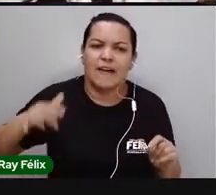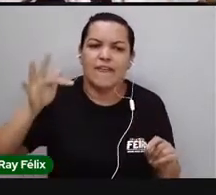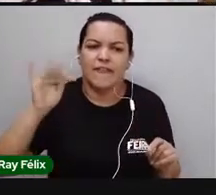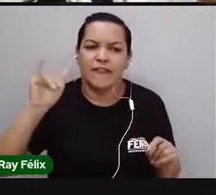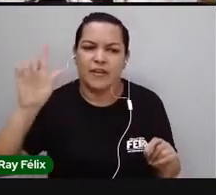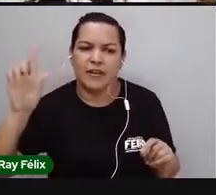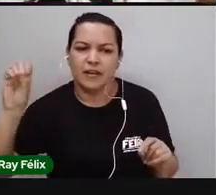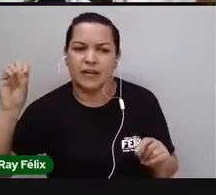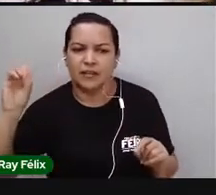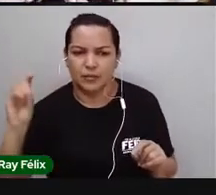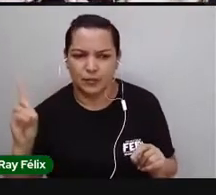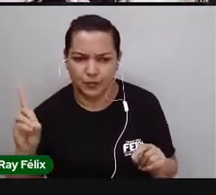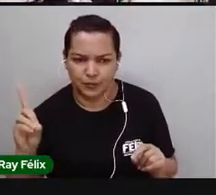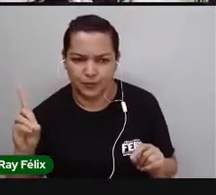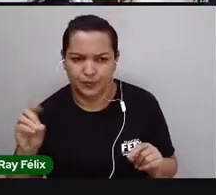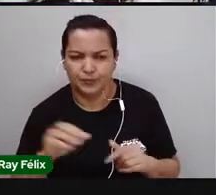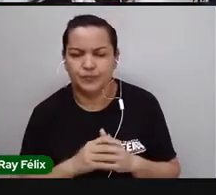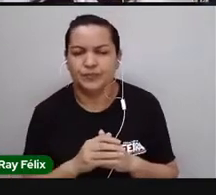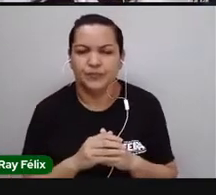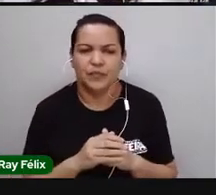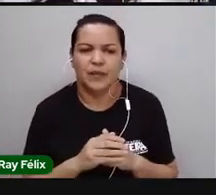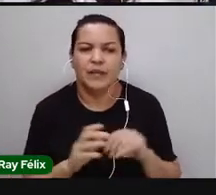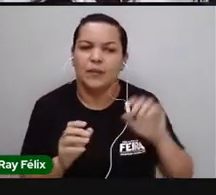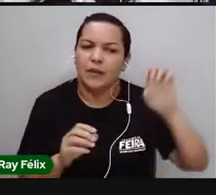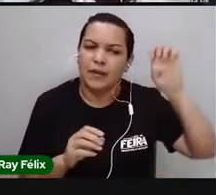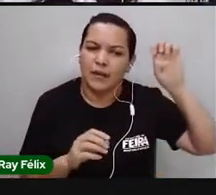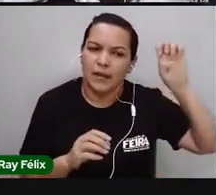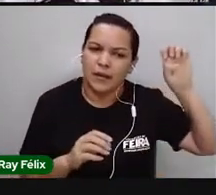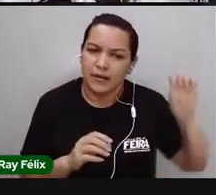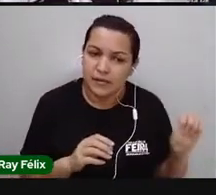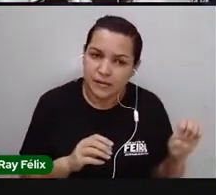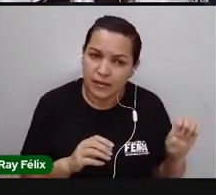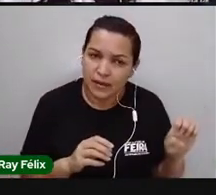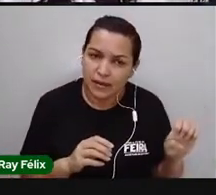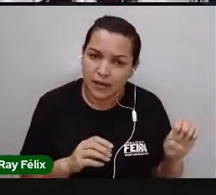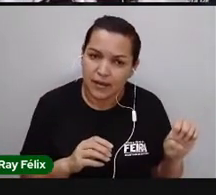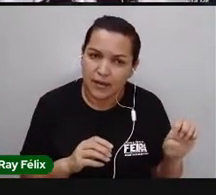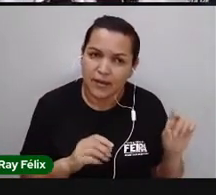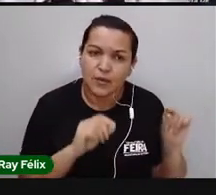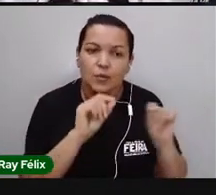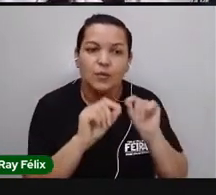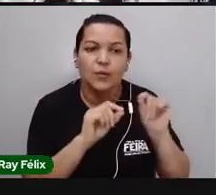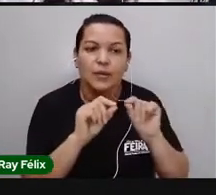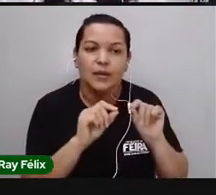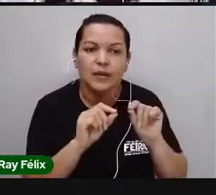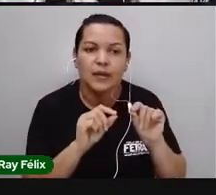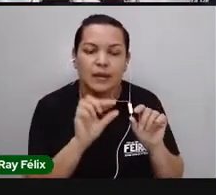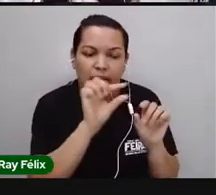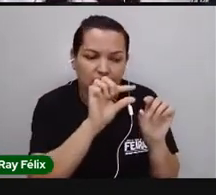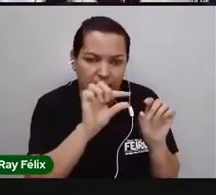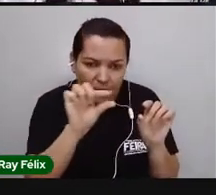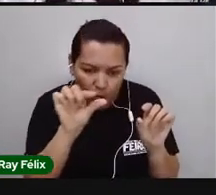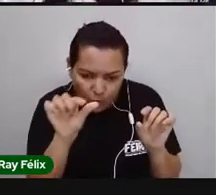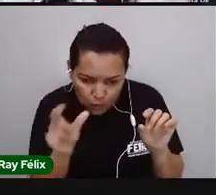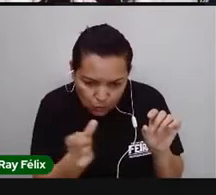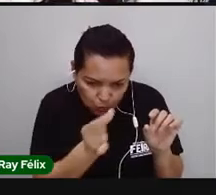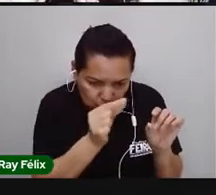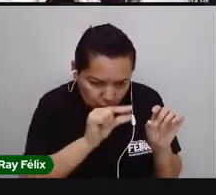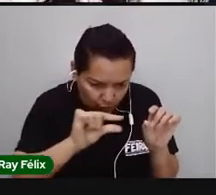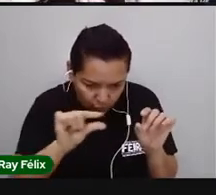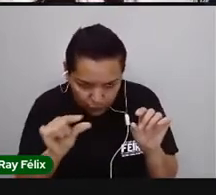E do lado esquerdo, eu vou sentir, é a região onde normalmente está o meu estômago. estômago, ok?